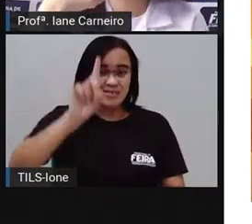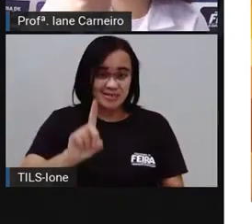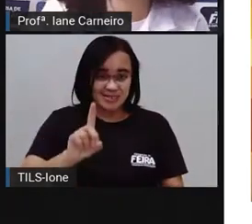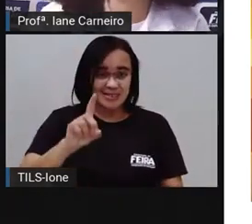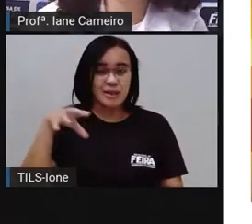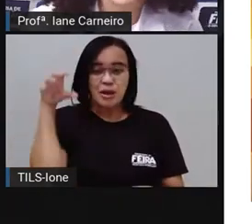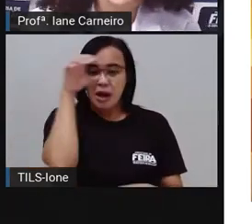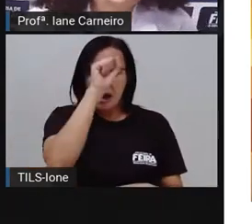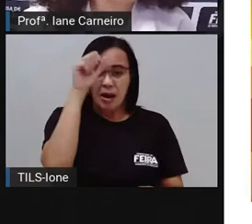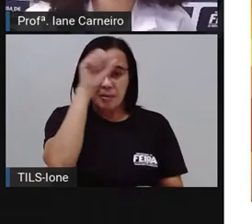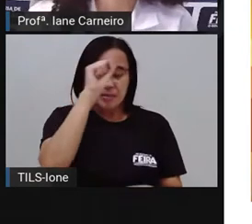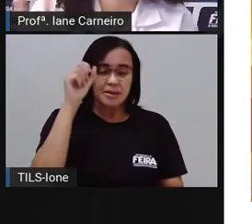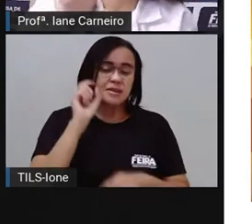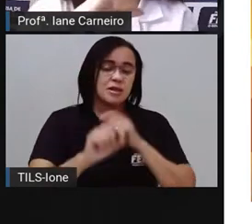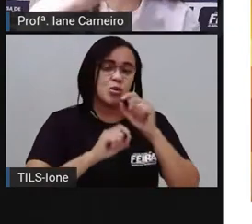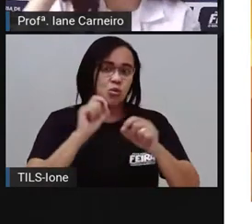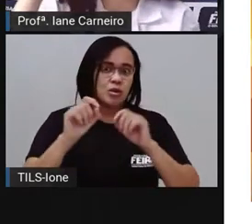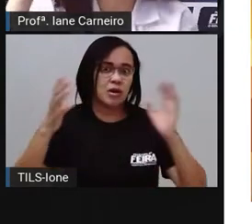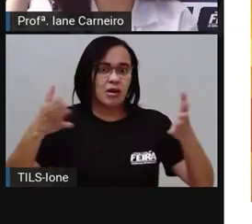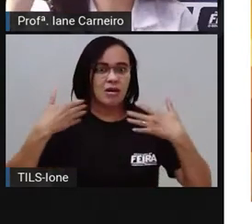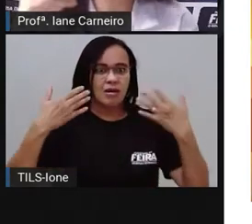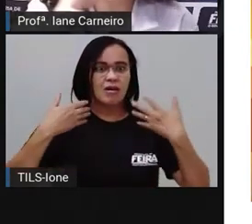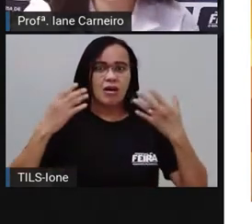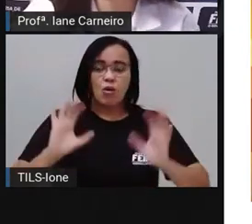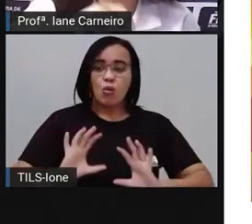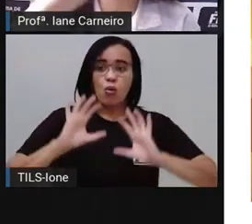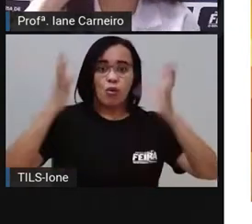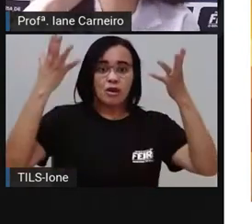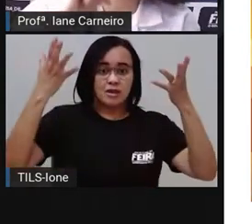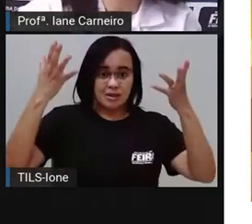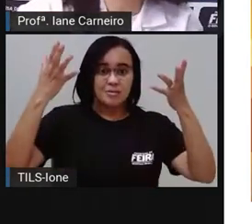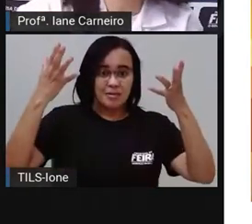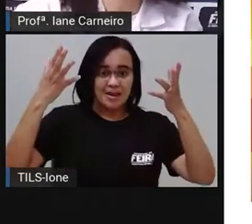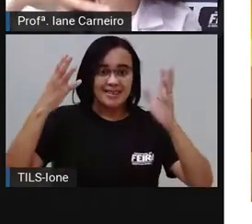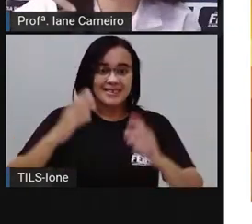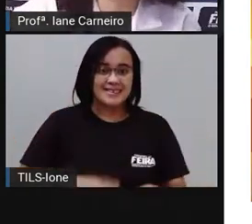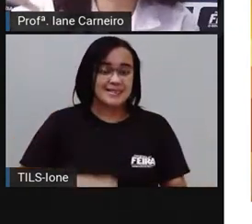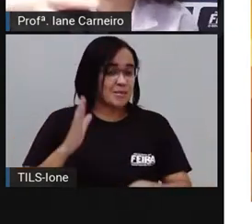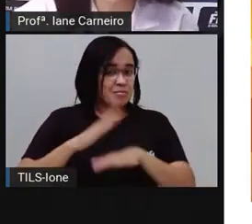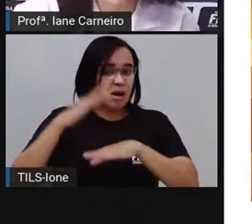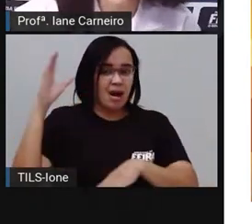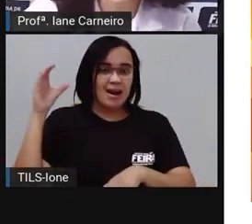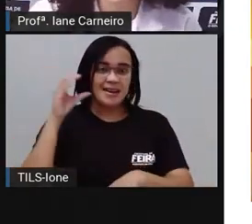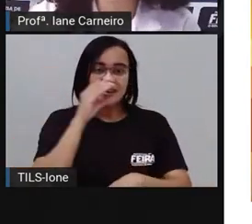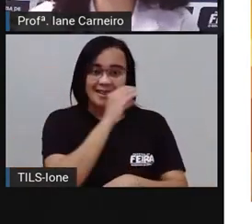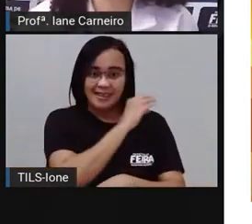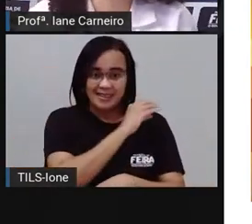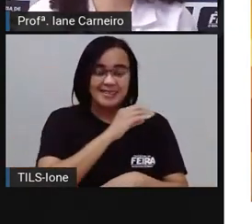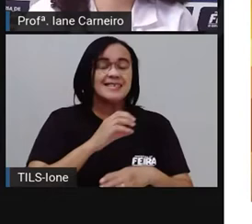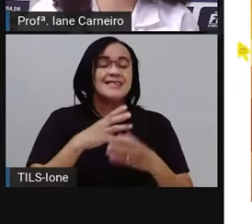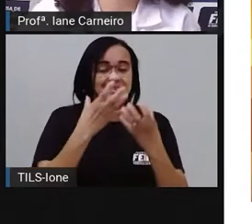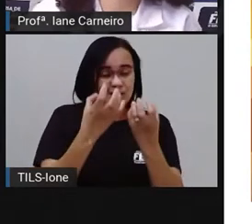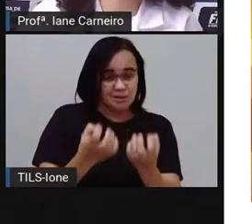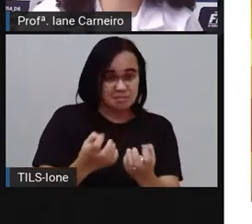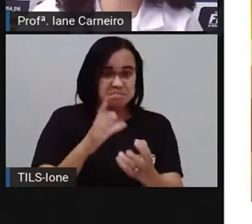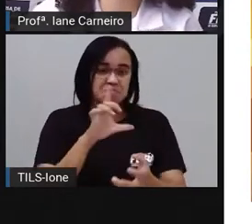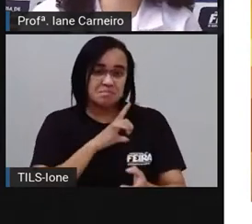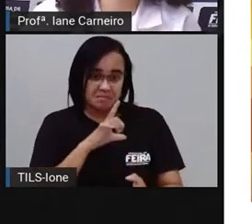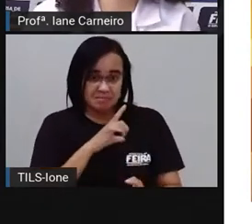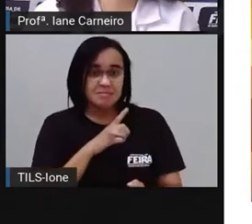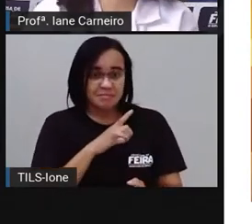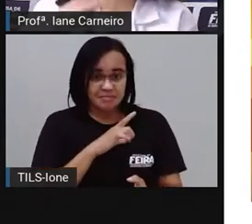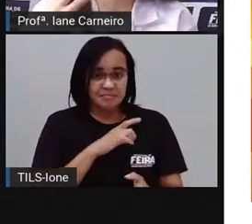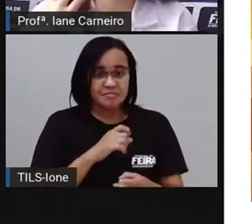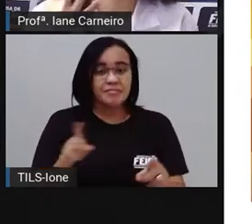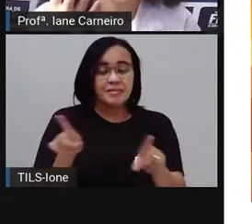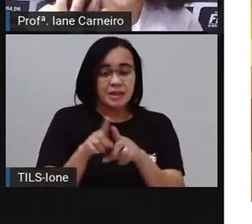aprendemos um pouco sobre o clima, Que tem um clima que predomina, né? O calor semiárido, né? A gente